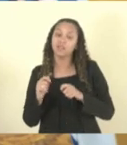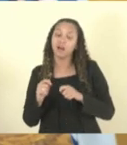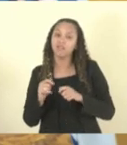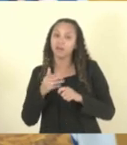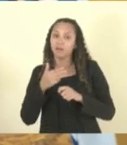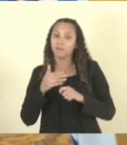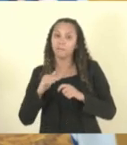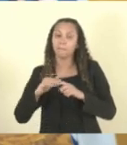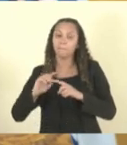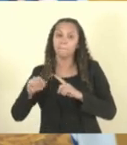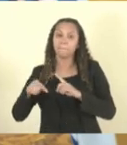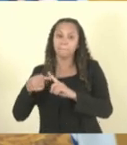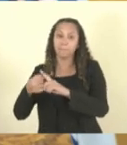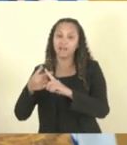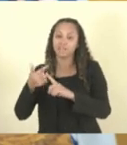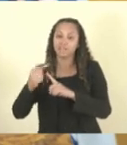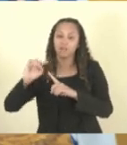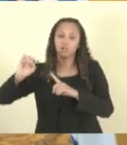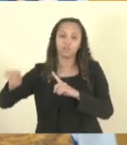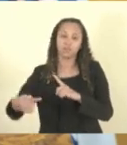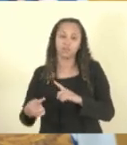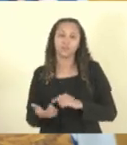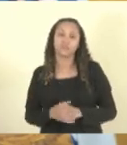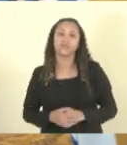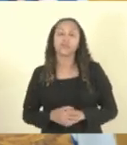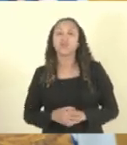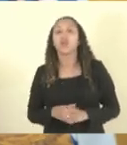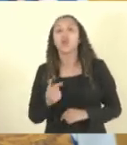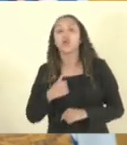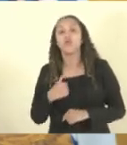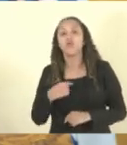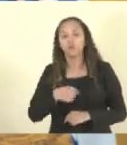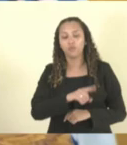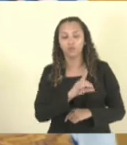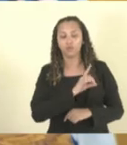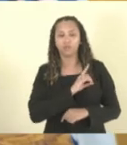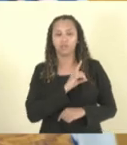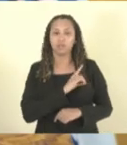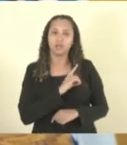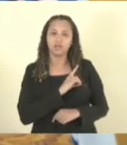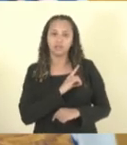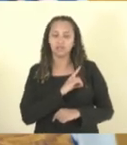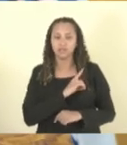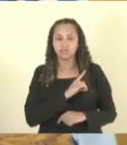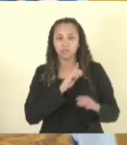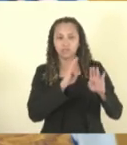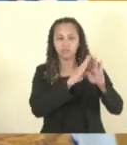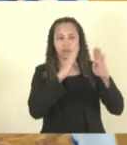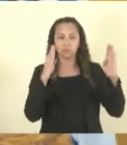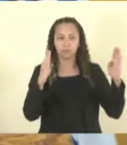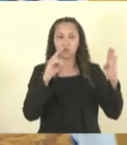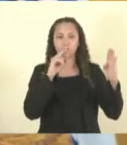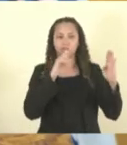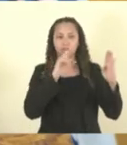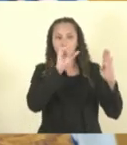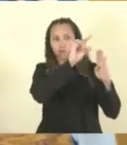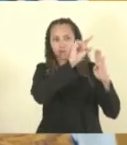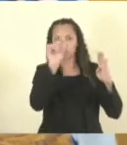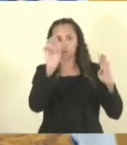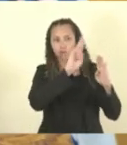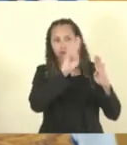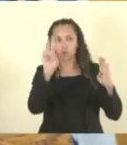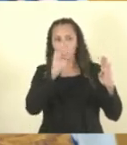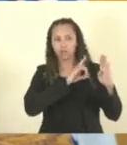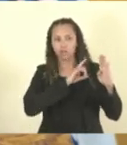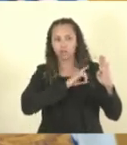7 mil policiais. Eu entrei em uma unidade daquela regional. Na porta da unidade está escrita Delegacia